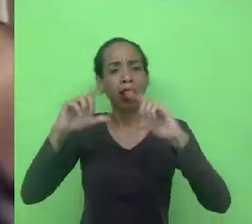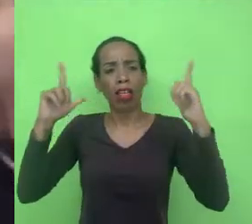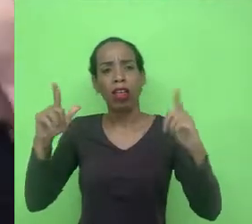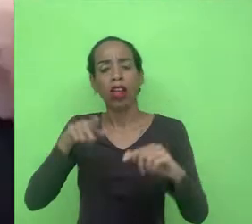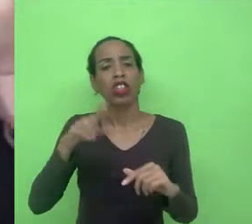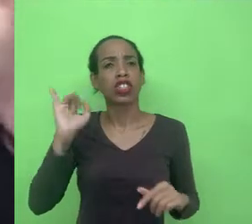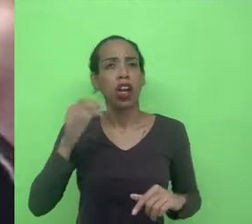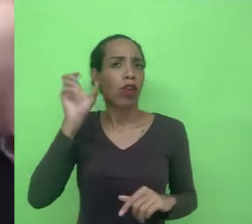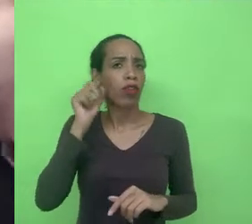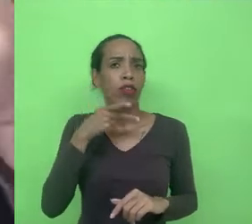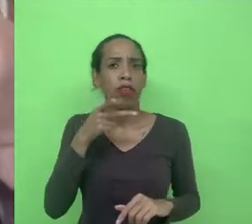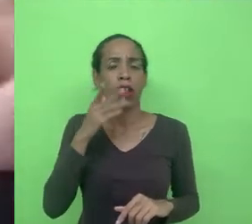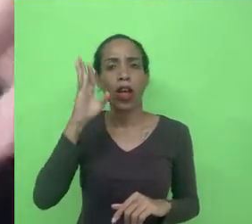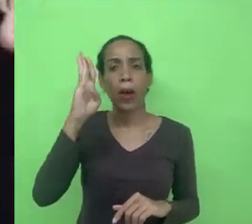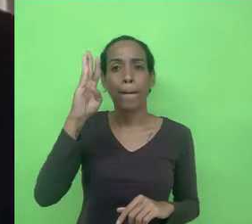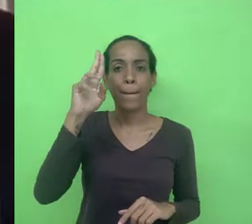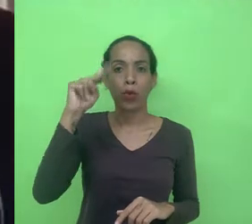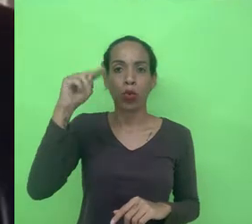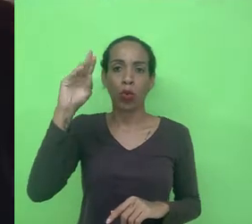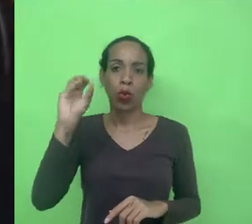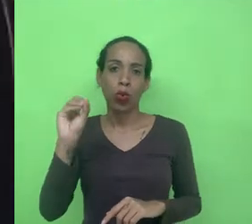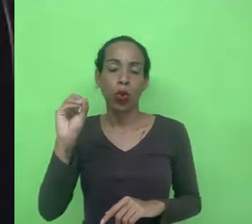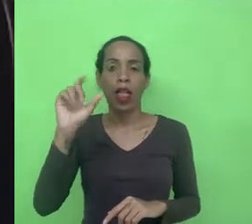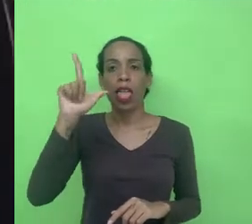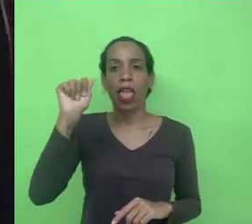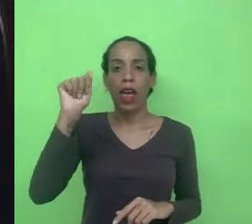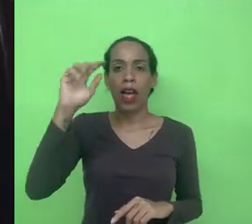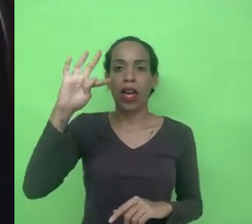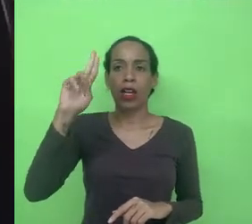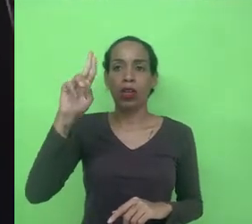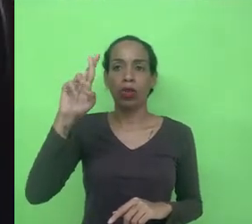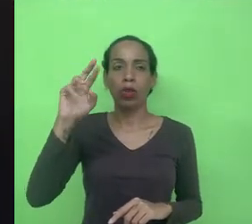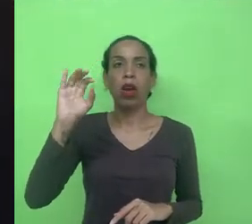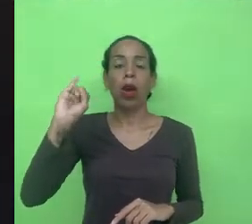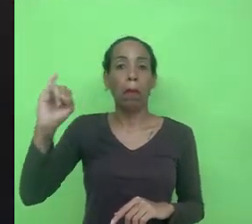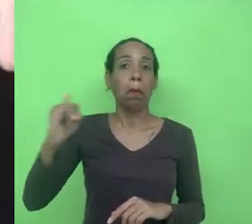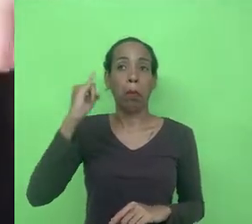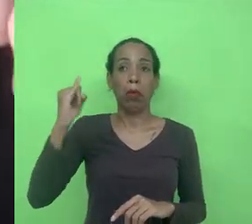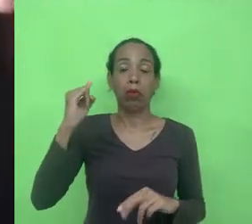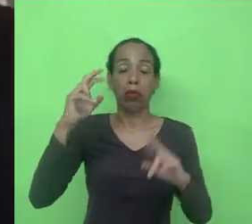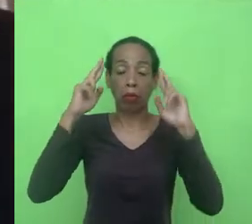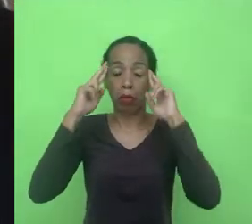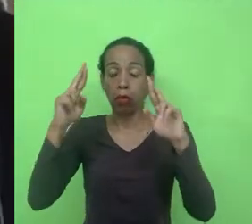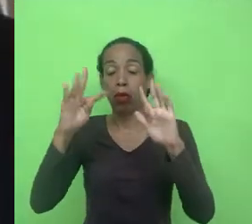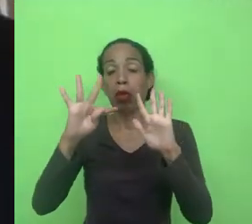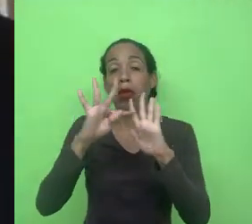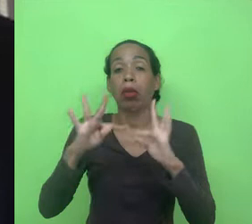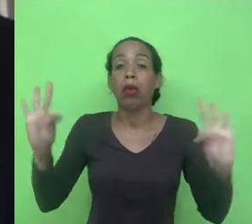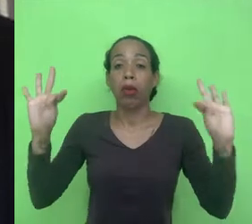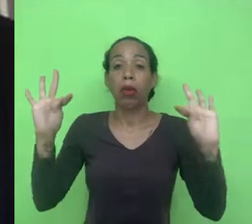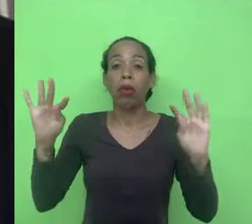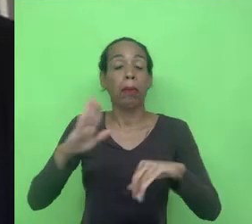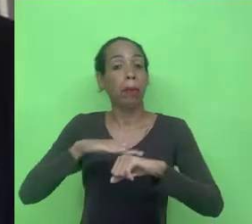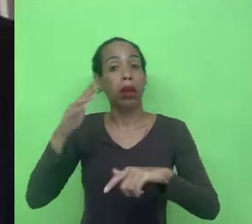falar de Bruno Latour, ele é a principal referência teórica de todos, da maioria dos